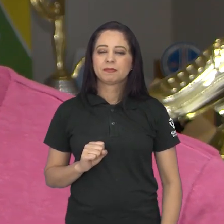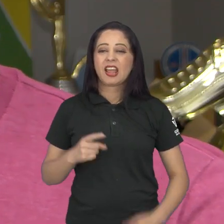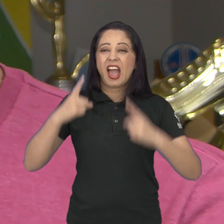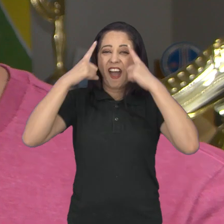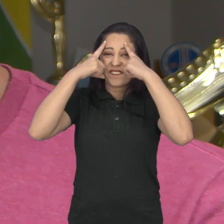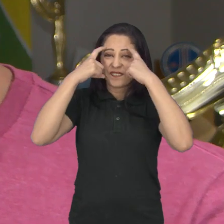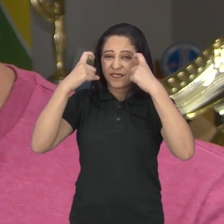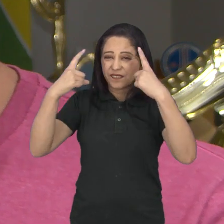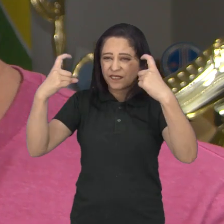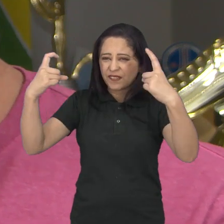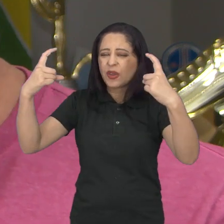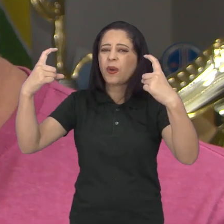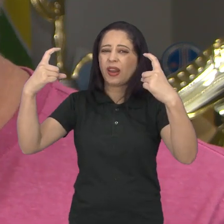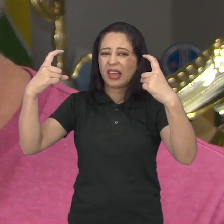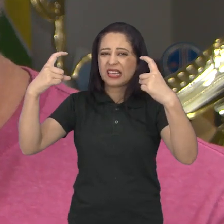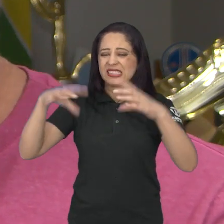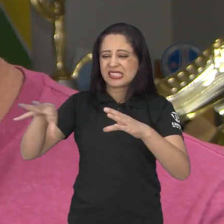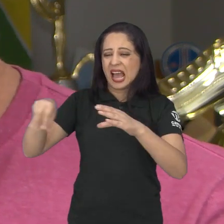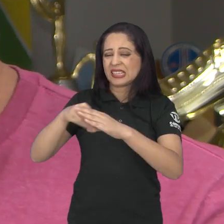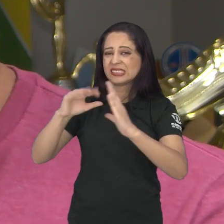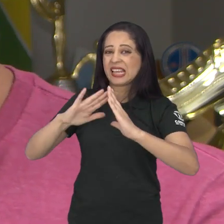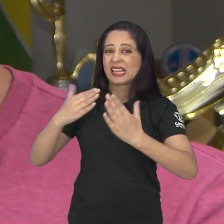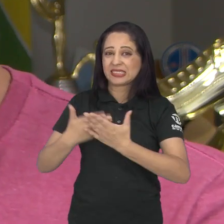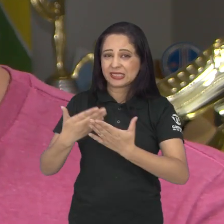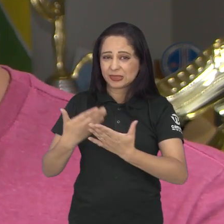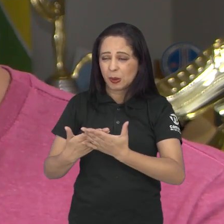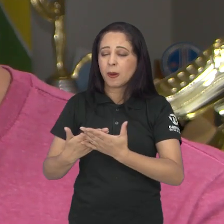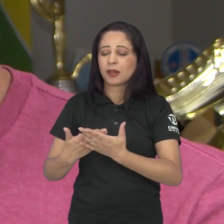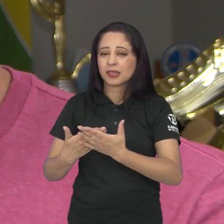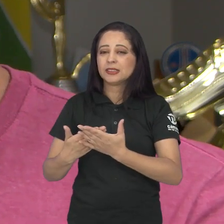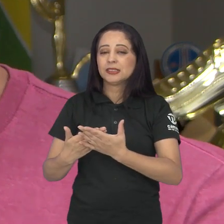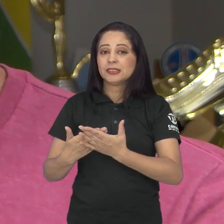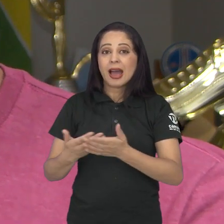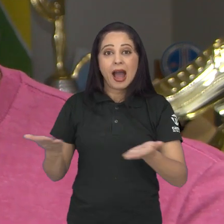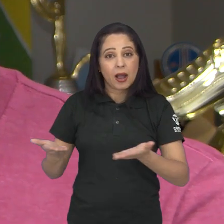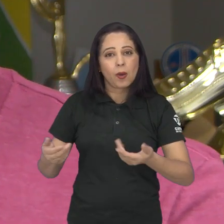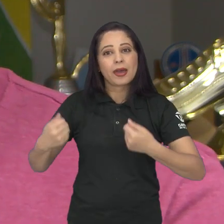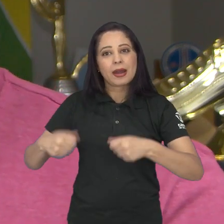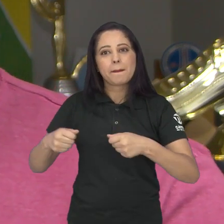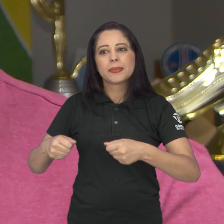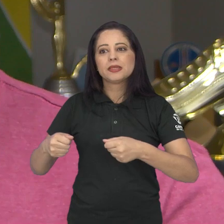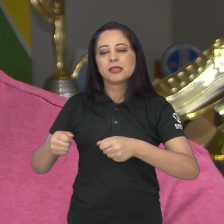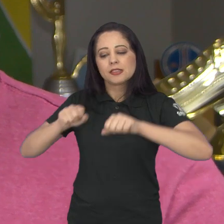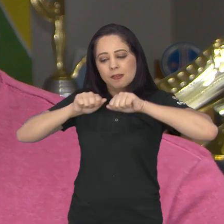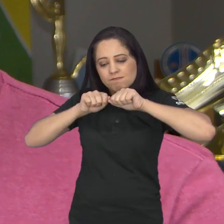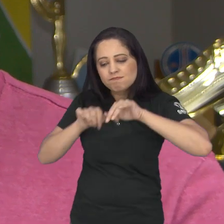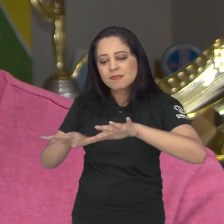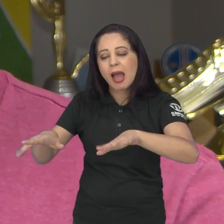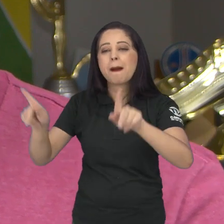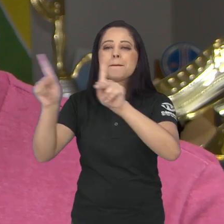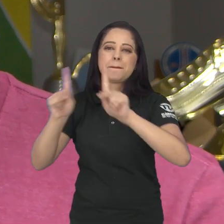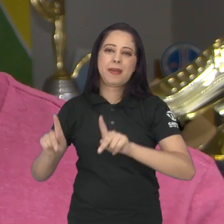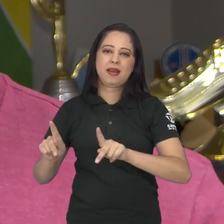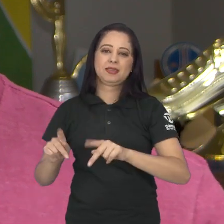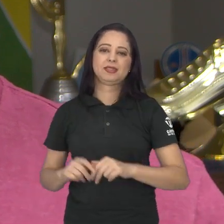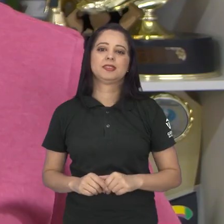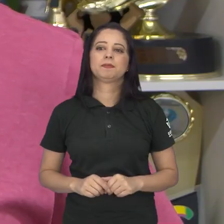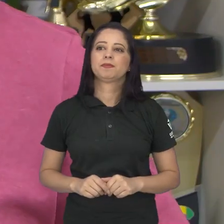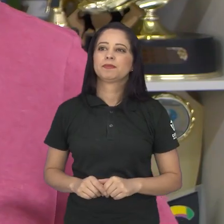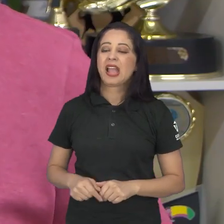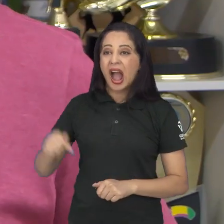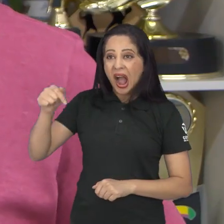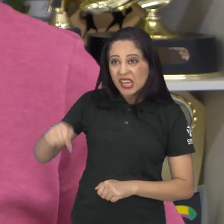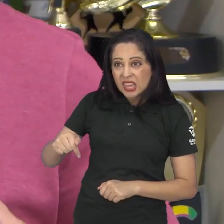medidas de segurança, a onda de violência em instituições de ensino também trouxe a necessidade da promoção da cultura da paz.